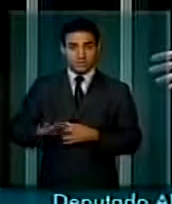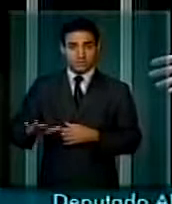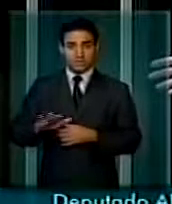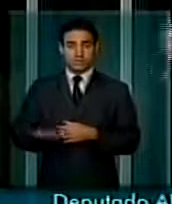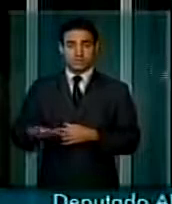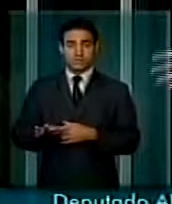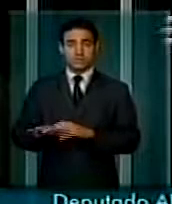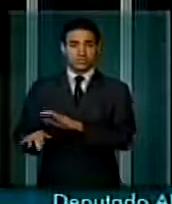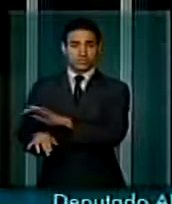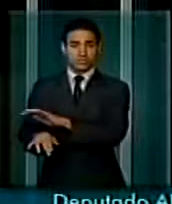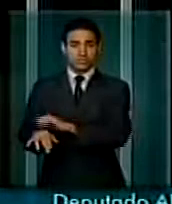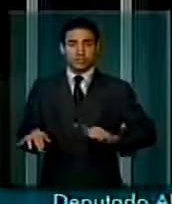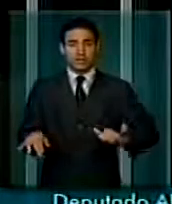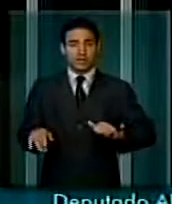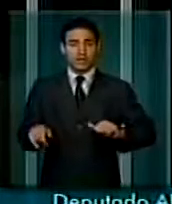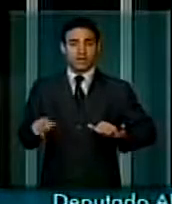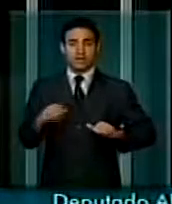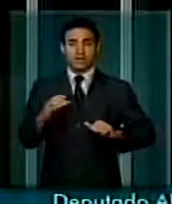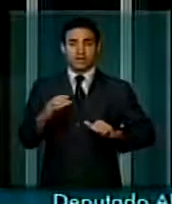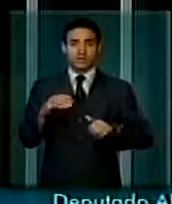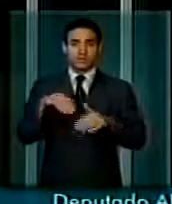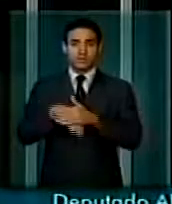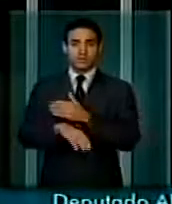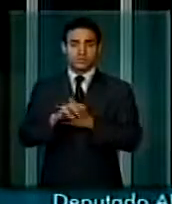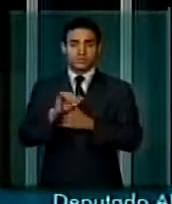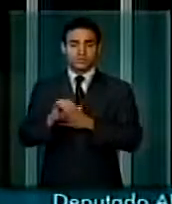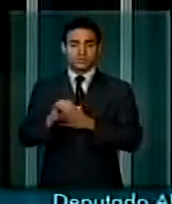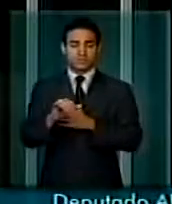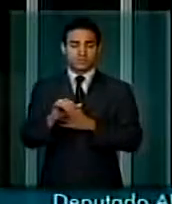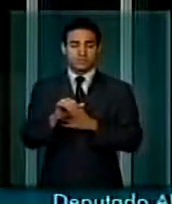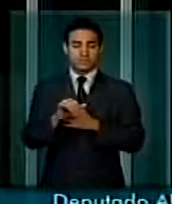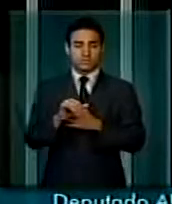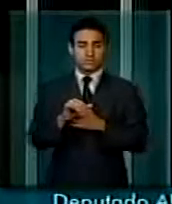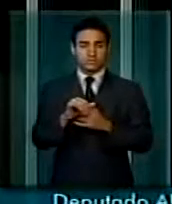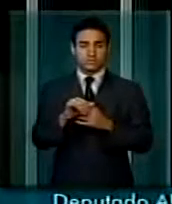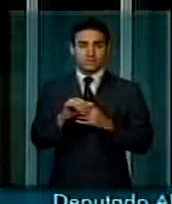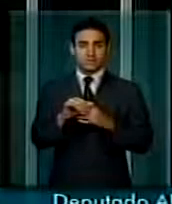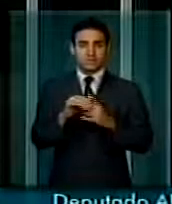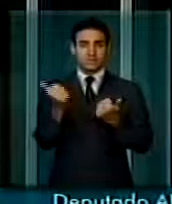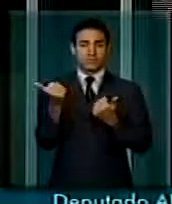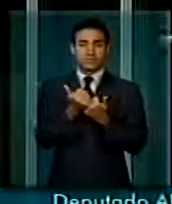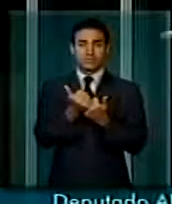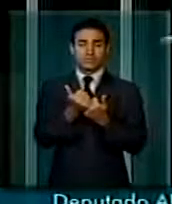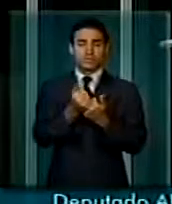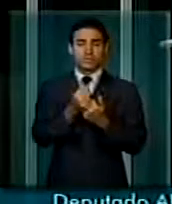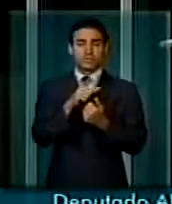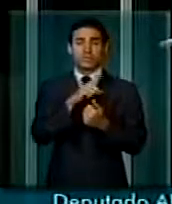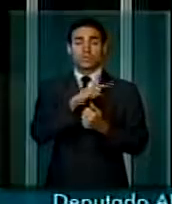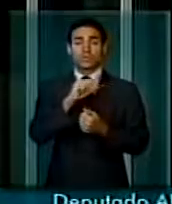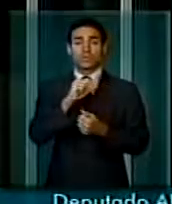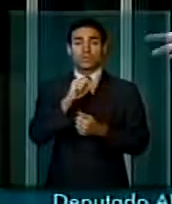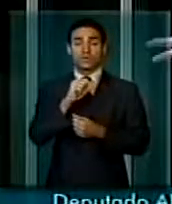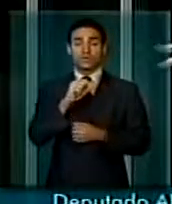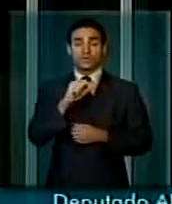adolescente do crack, um jovem do crack, sem substituir a cocaína do crack por um antidepressivo